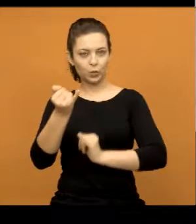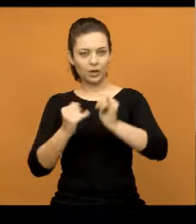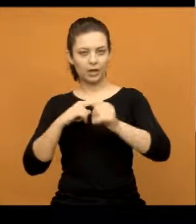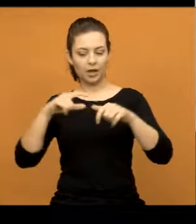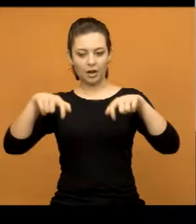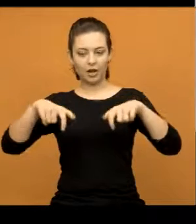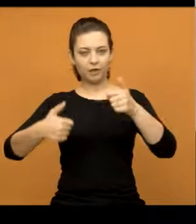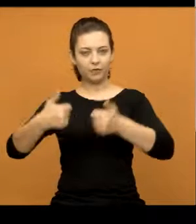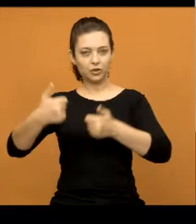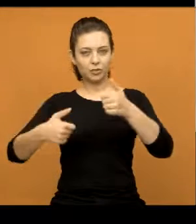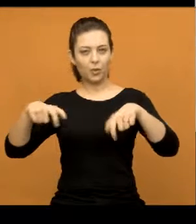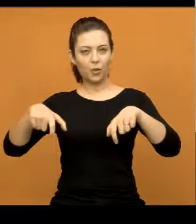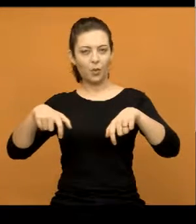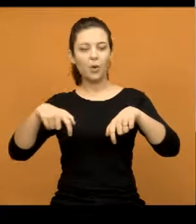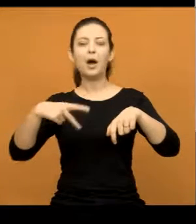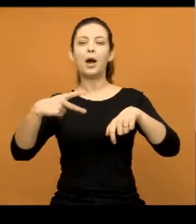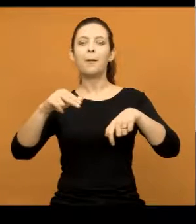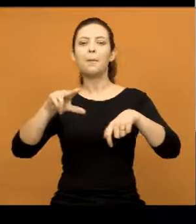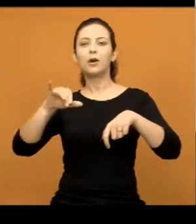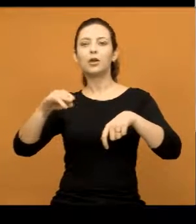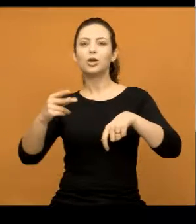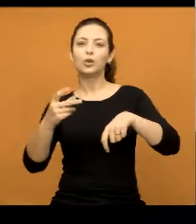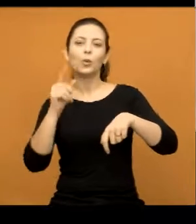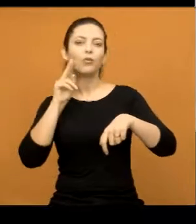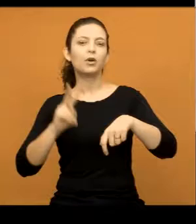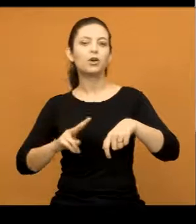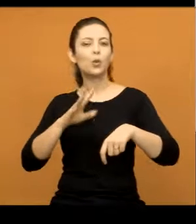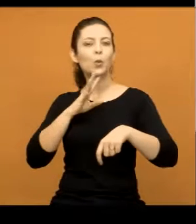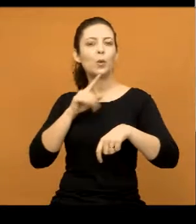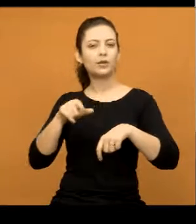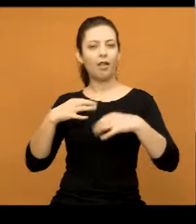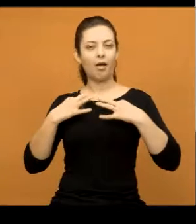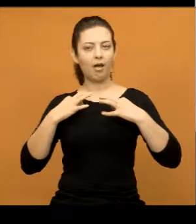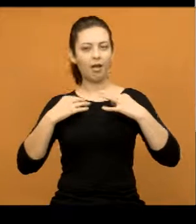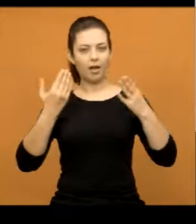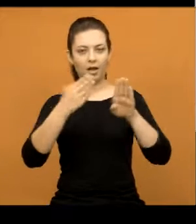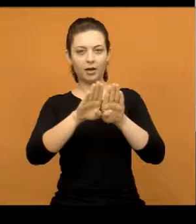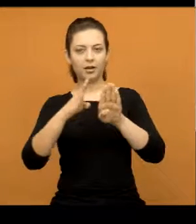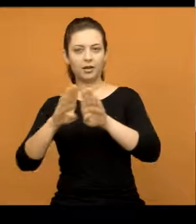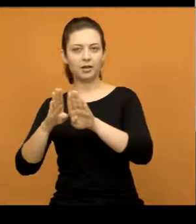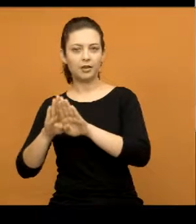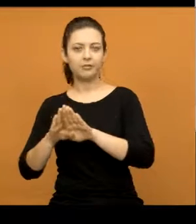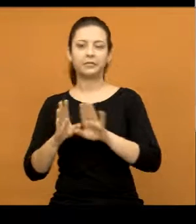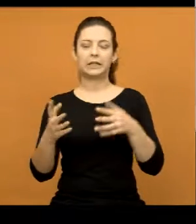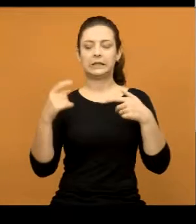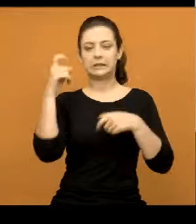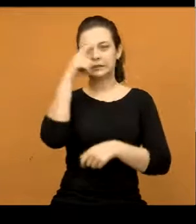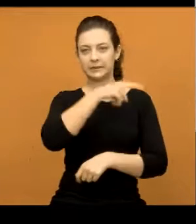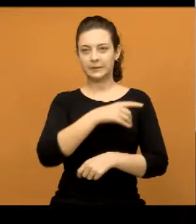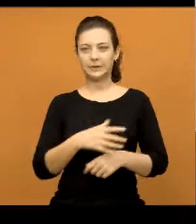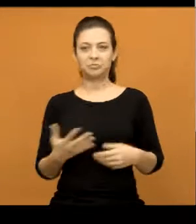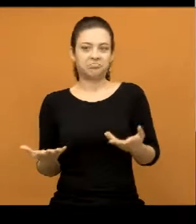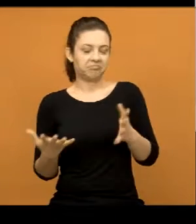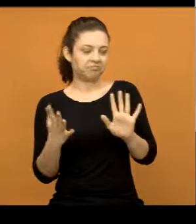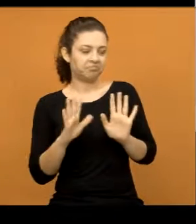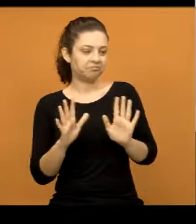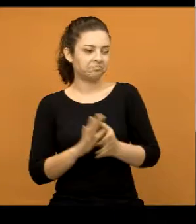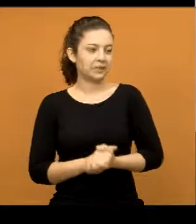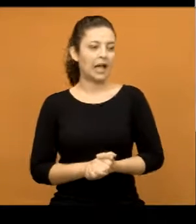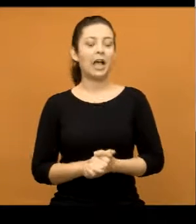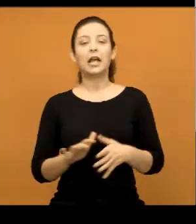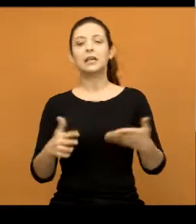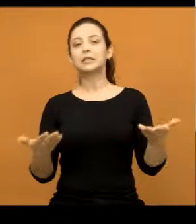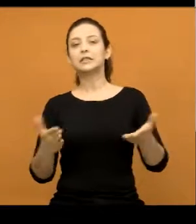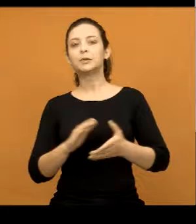campinho de futebol ali que o Paulinho deve conhecer bem. Paulinho, aquilo ali acho que um vestiário, não é? Eu acho que é meio complicado, não é? Bom, enfim,